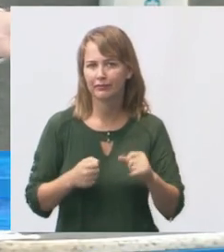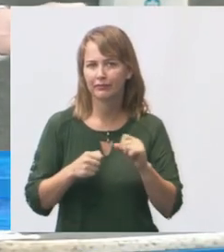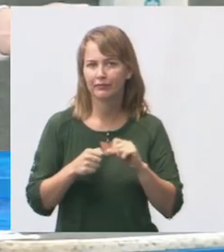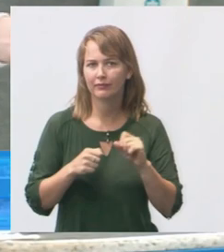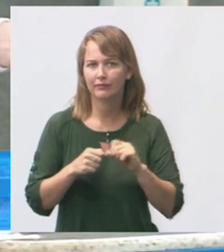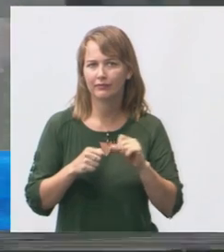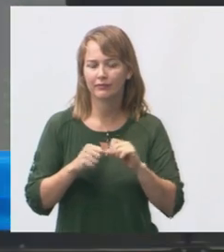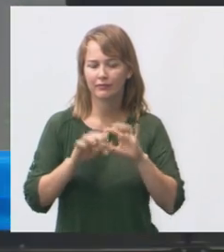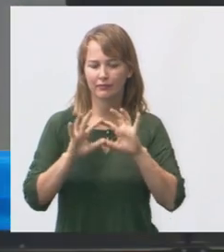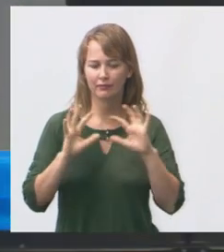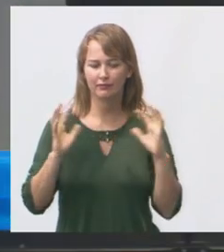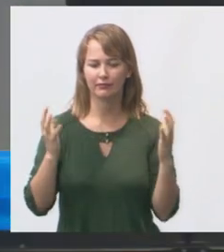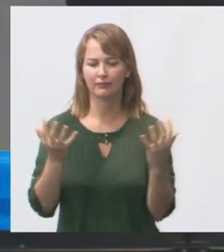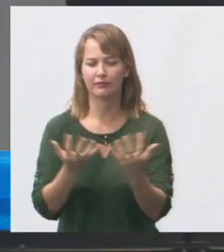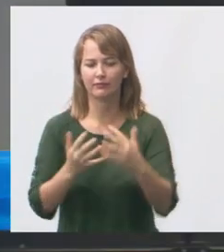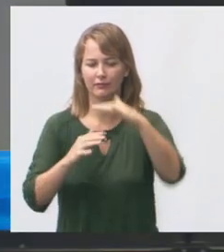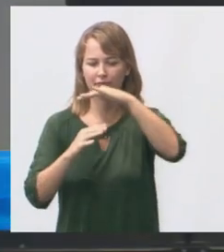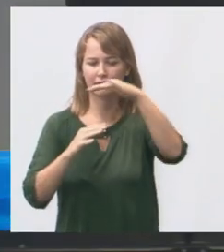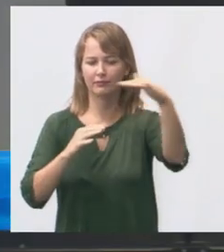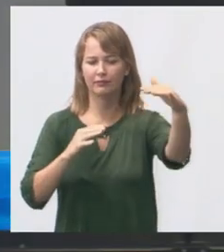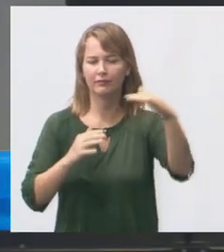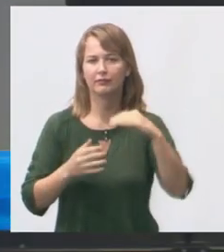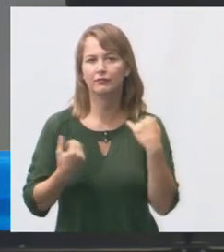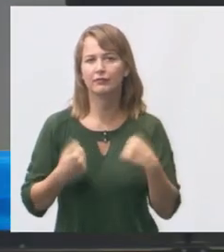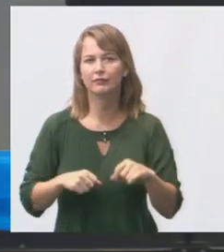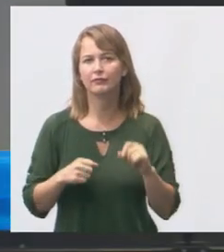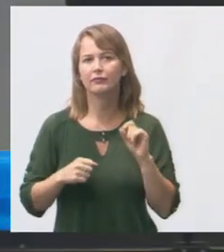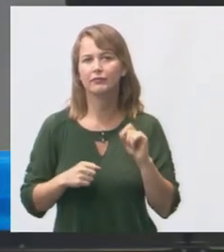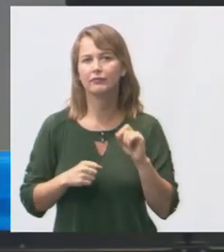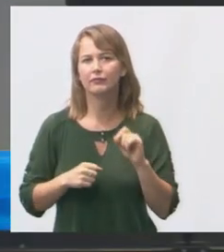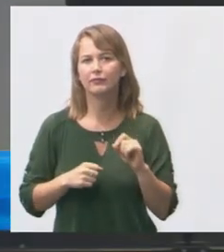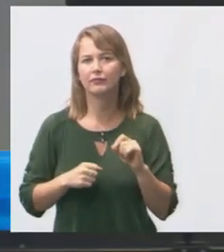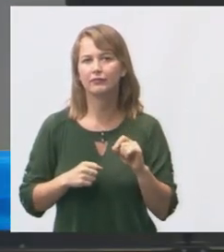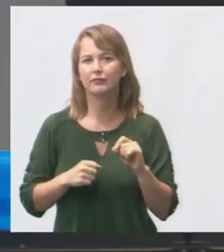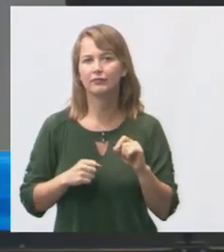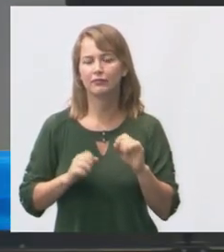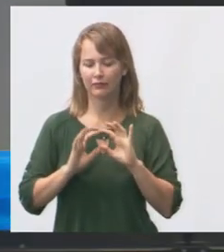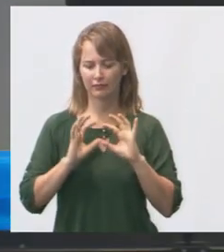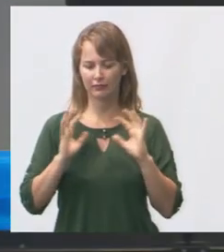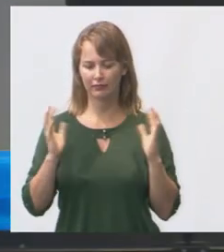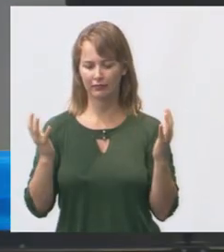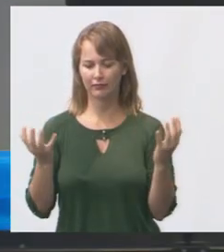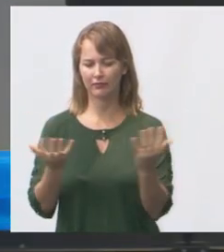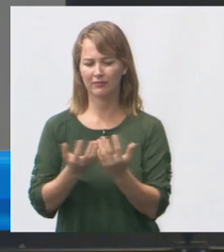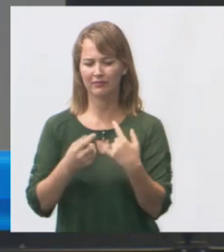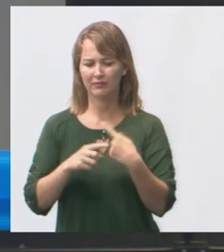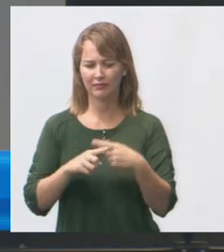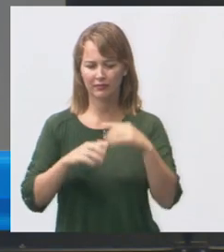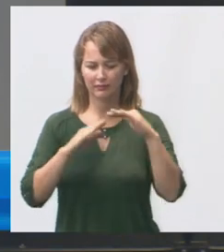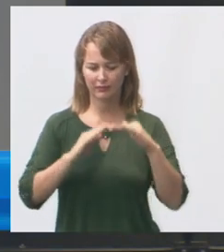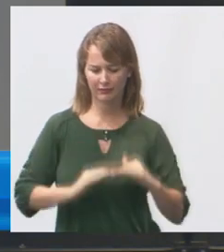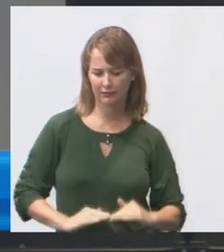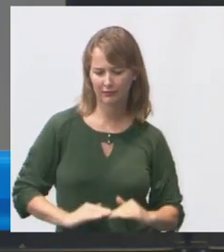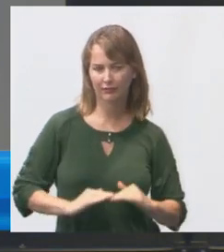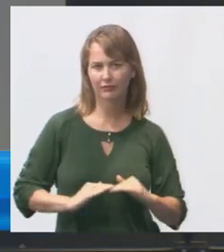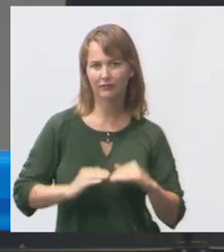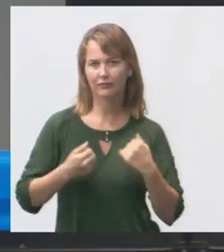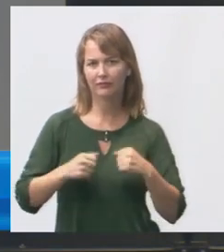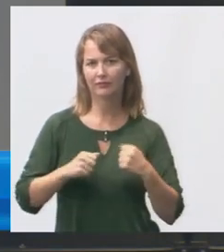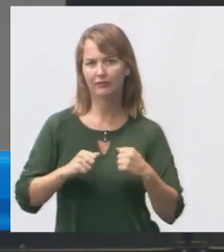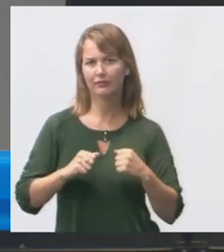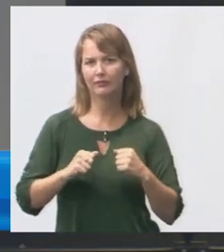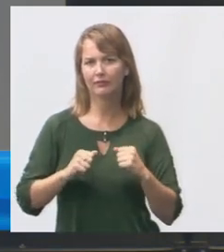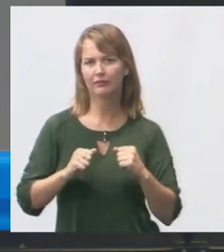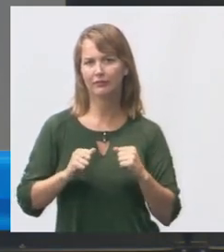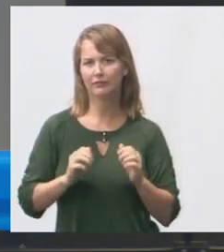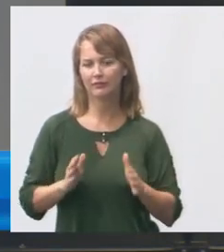e cercar aqui tem que ser na verdade tem que botar um alambradozinho porque é muito baixo então tem que botar um alambrado para depois